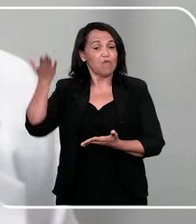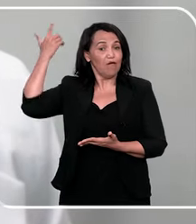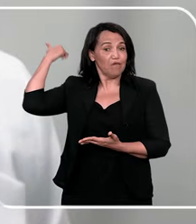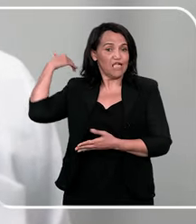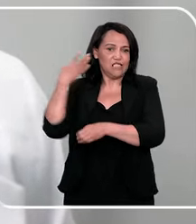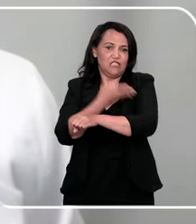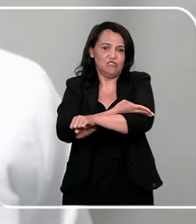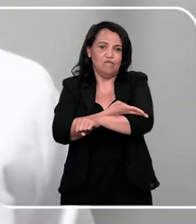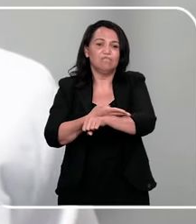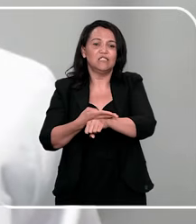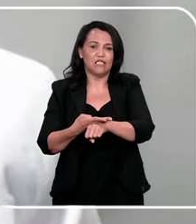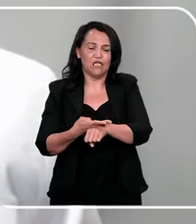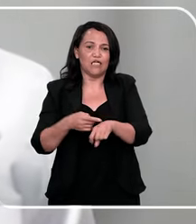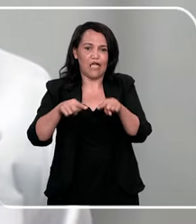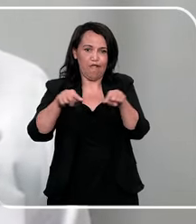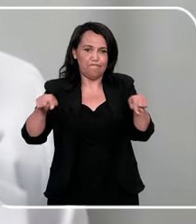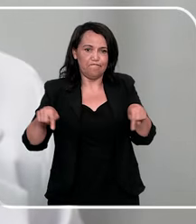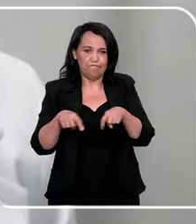aqui é branquinha.